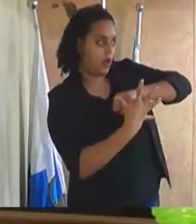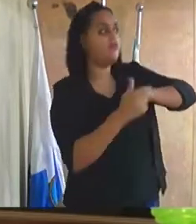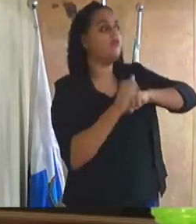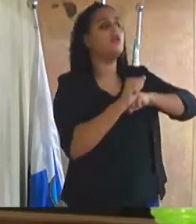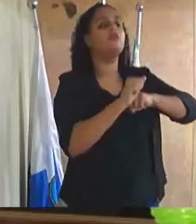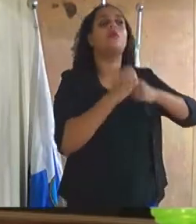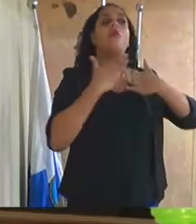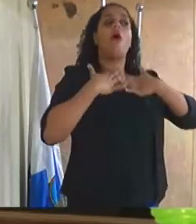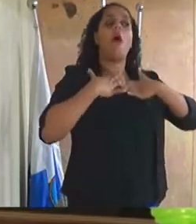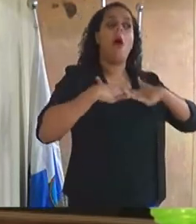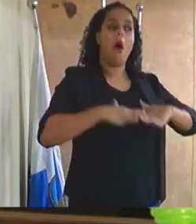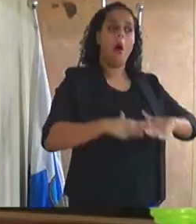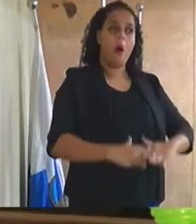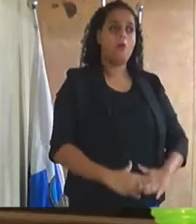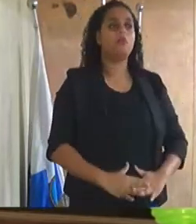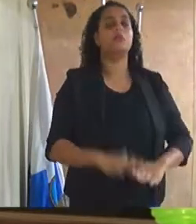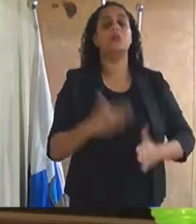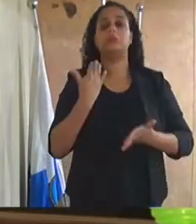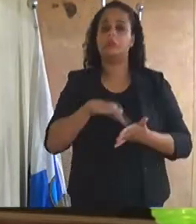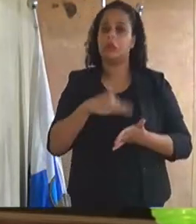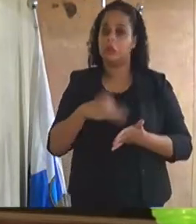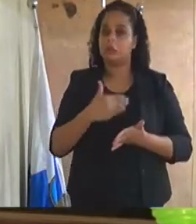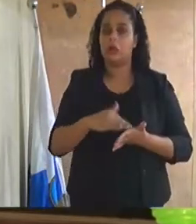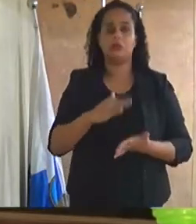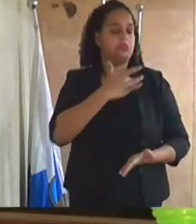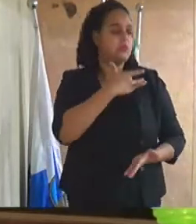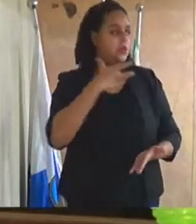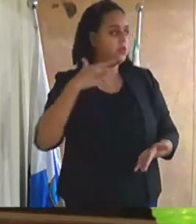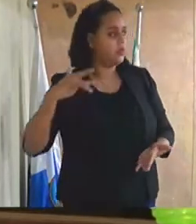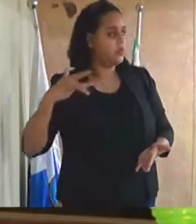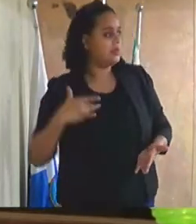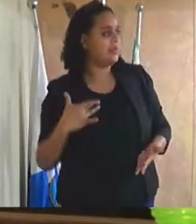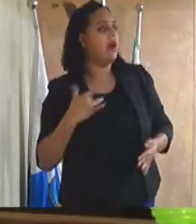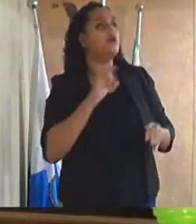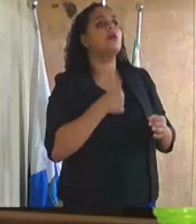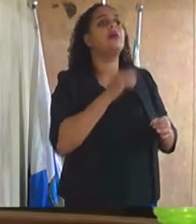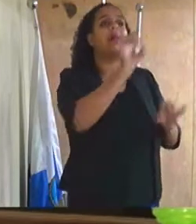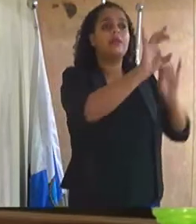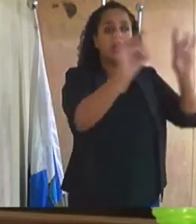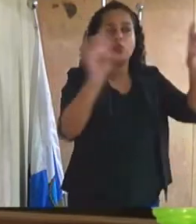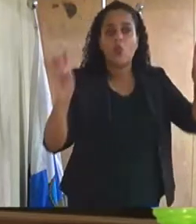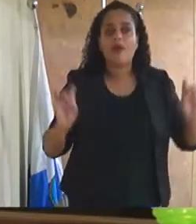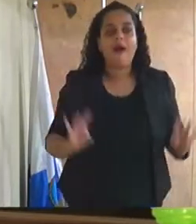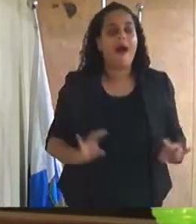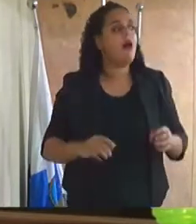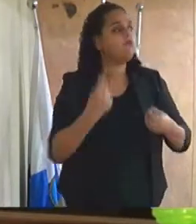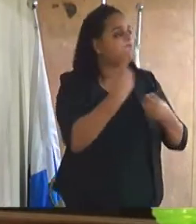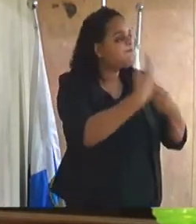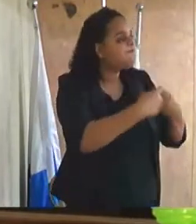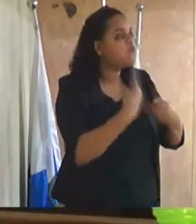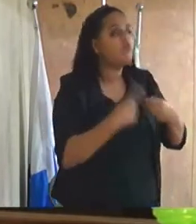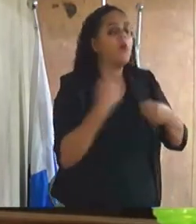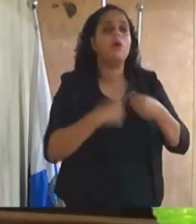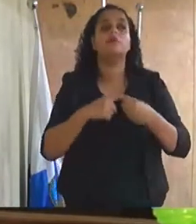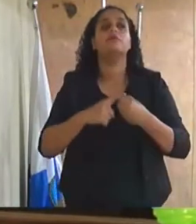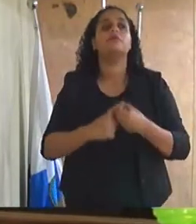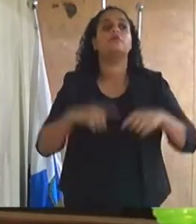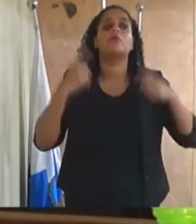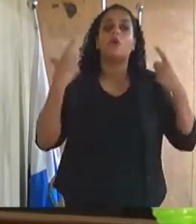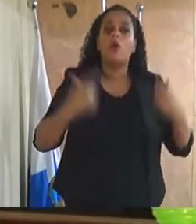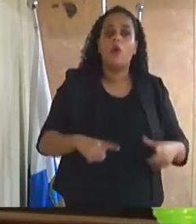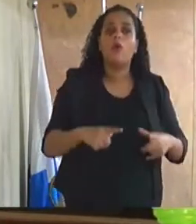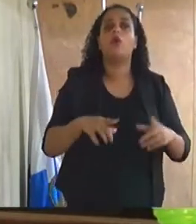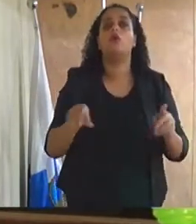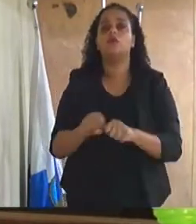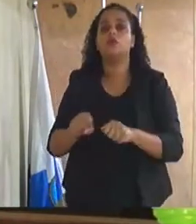tranquila, através da Secretaria de Saúde, pegando cada cantinho da nossa cidade, identificando, na verdade, onde o vírus